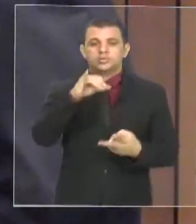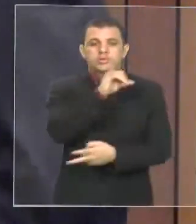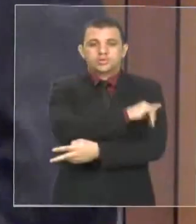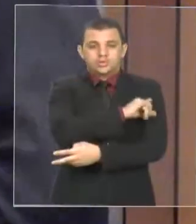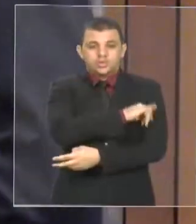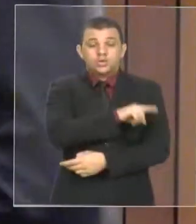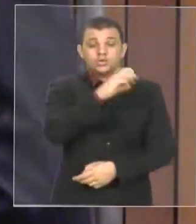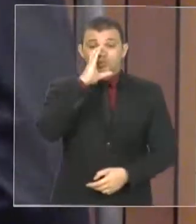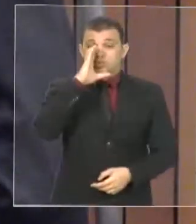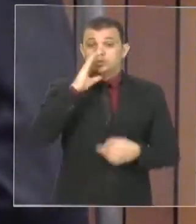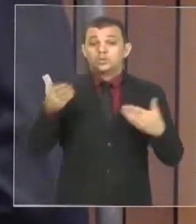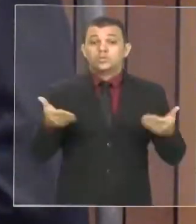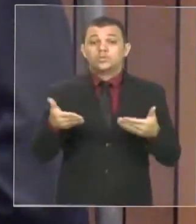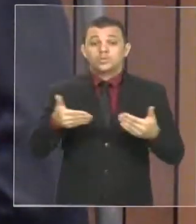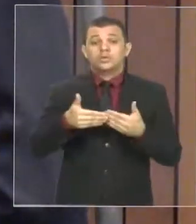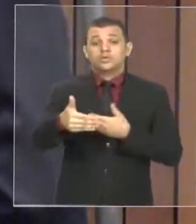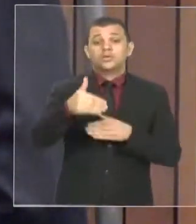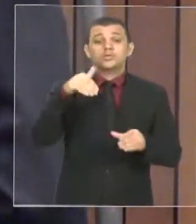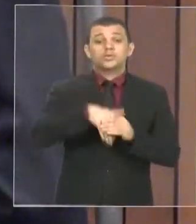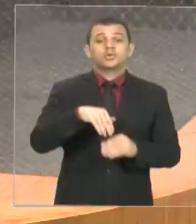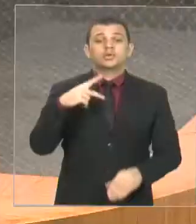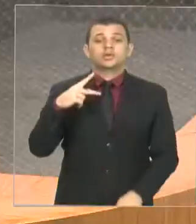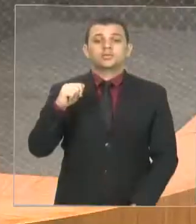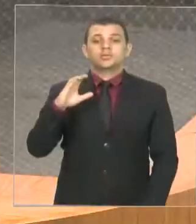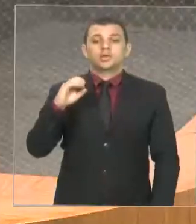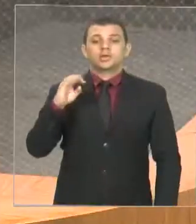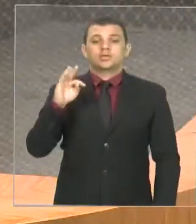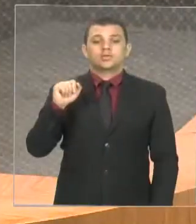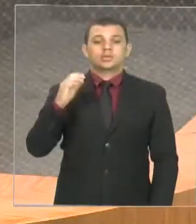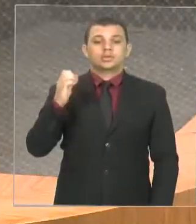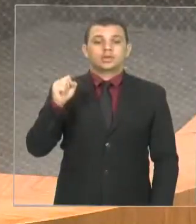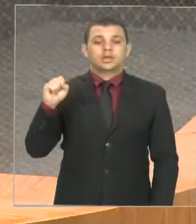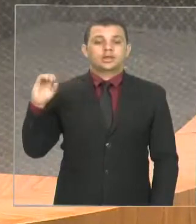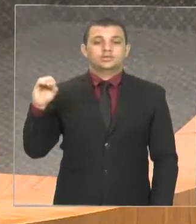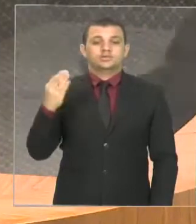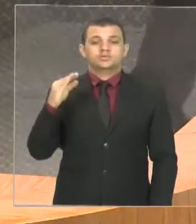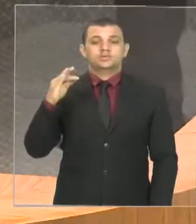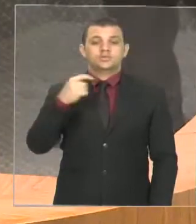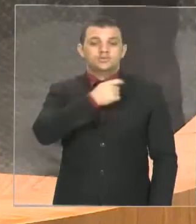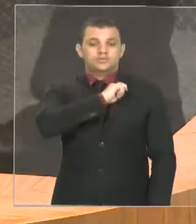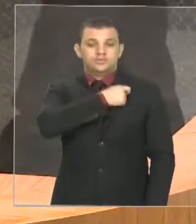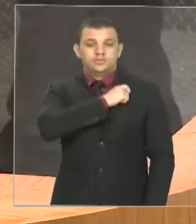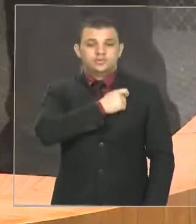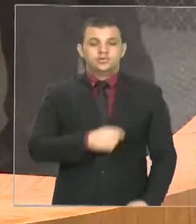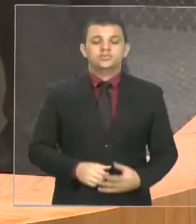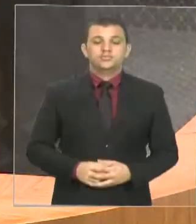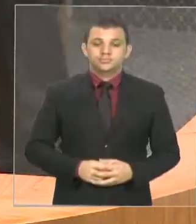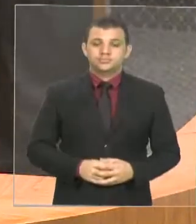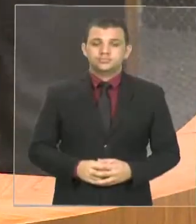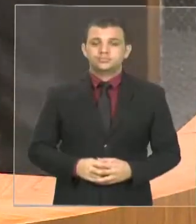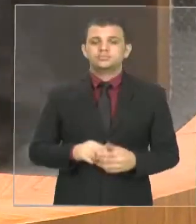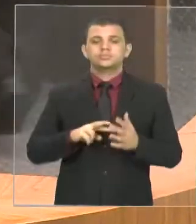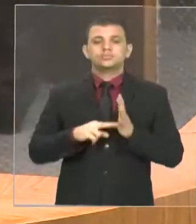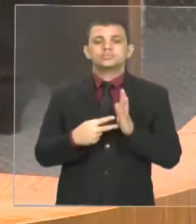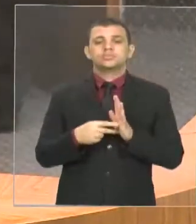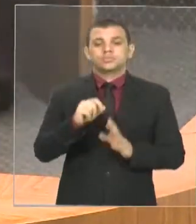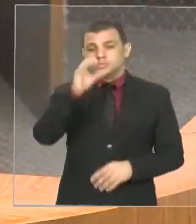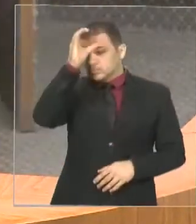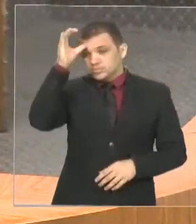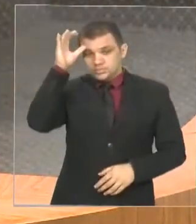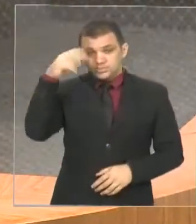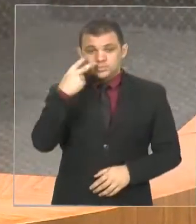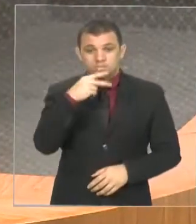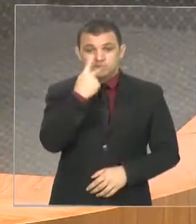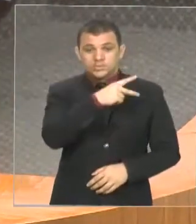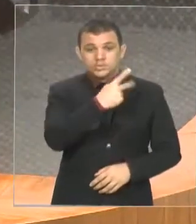deputado Bira, está votando um pacotaço fiscal. E simplesmente, deputado Andréia, a Câmara Municipal de lá